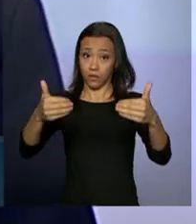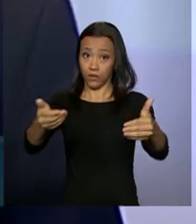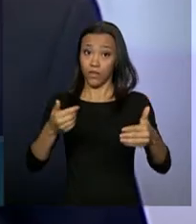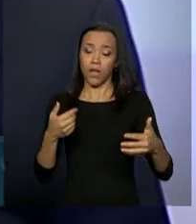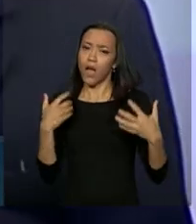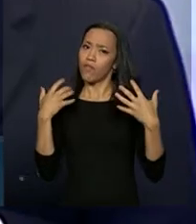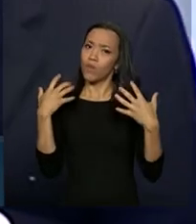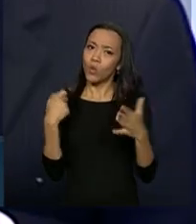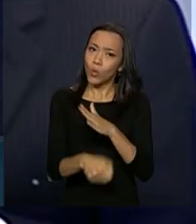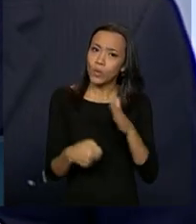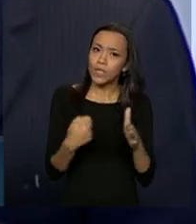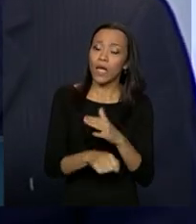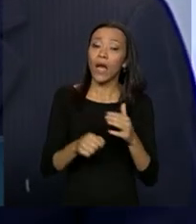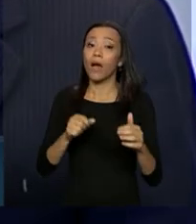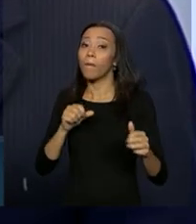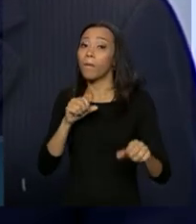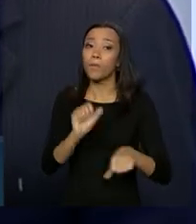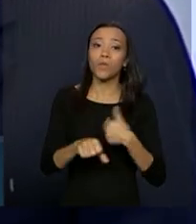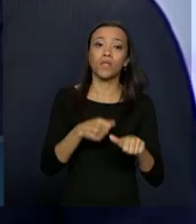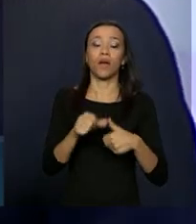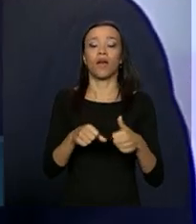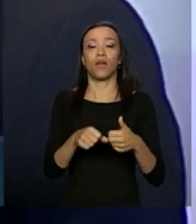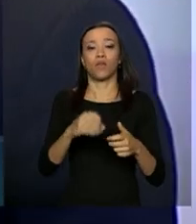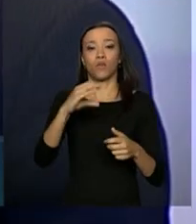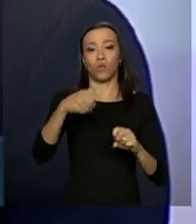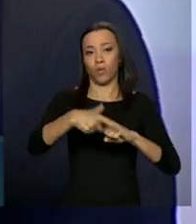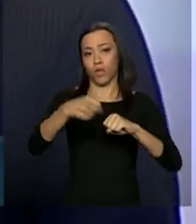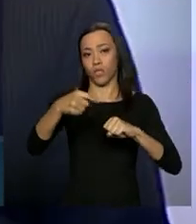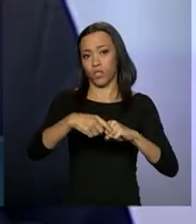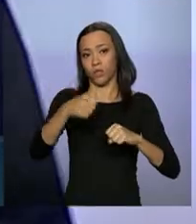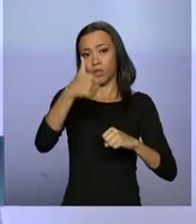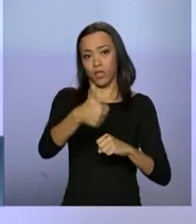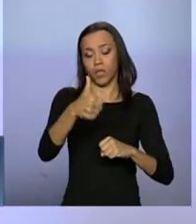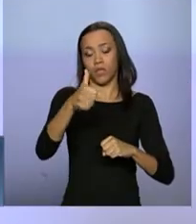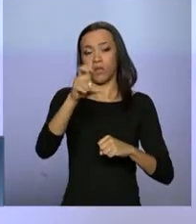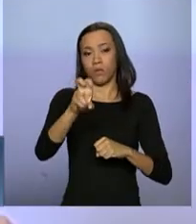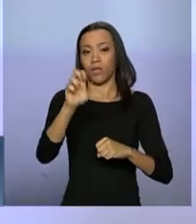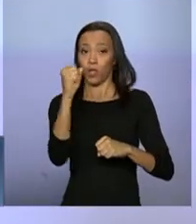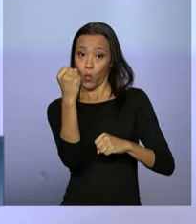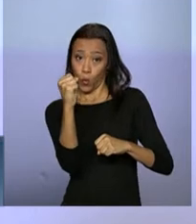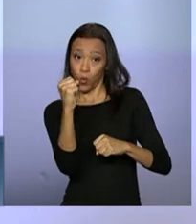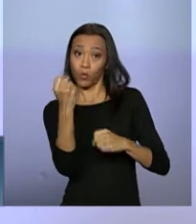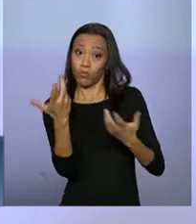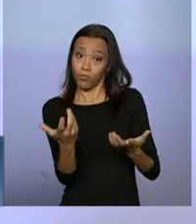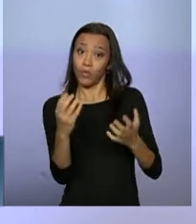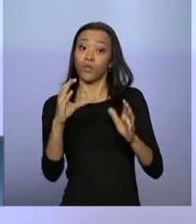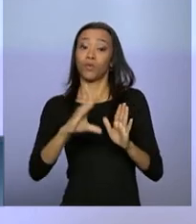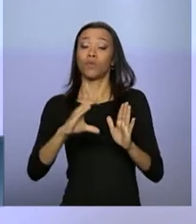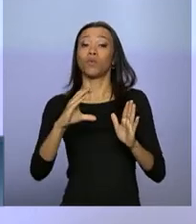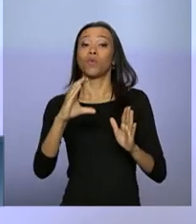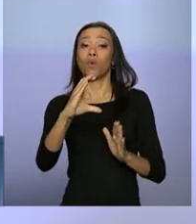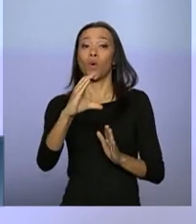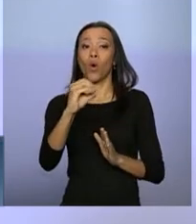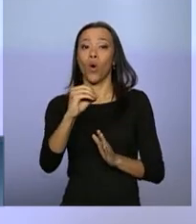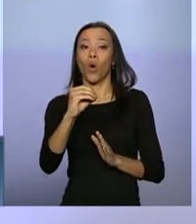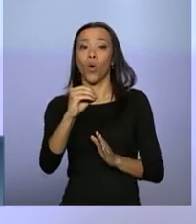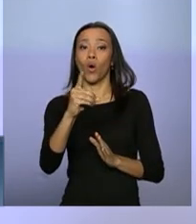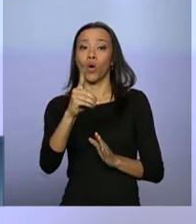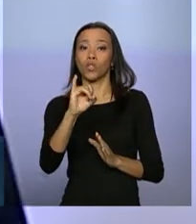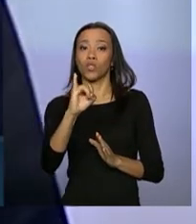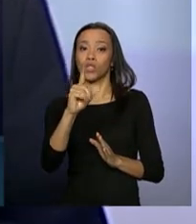contra a mudança do Código Penal, o artigo 158 que querem subtrair como se resolvesse o problema.